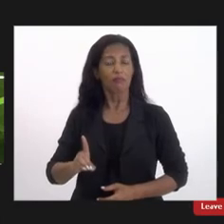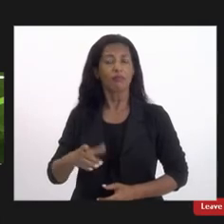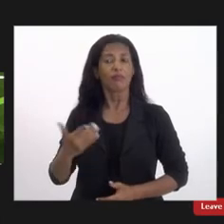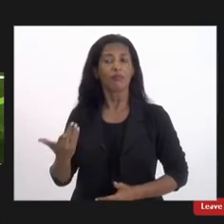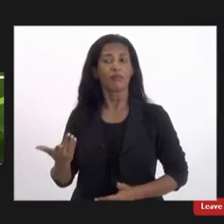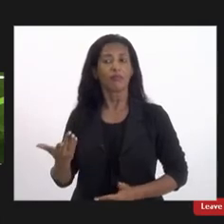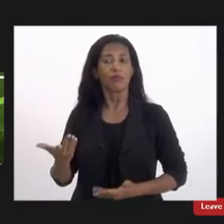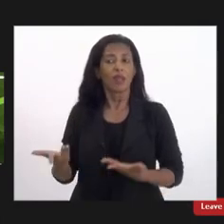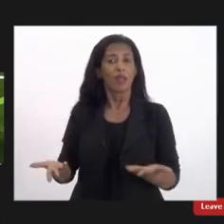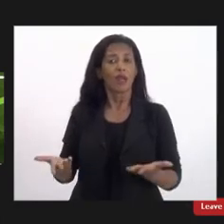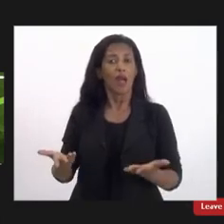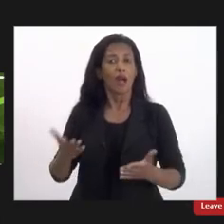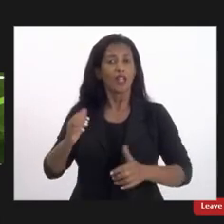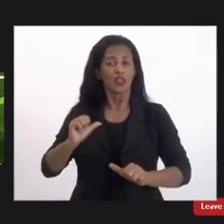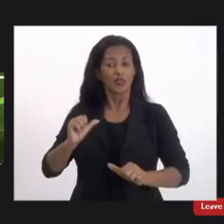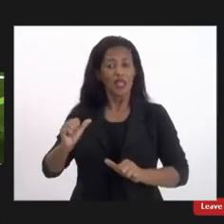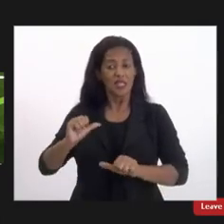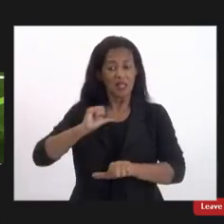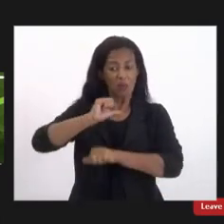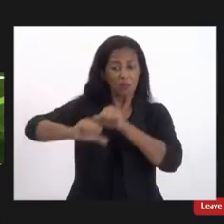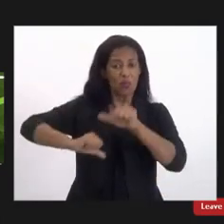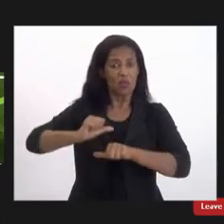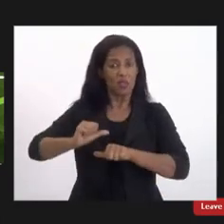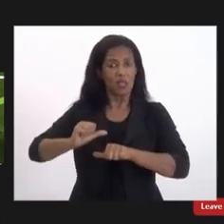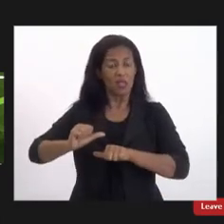uma agressão